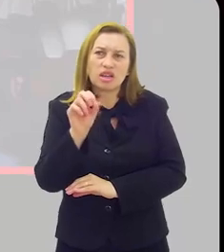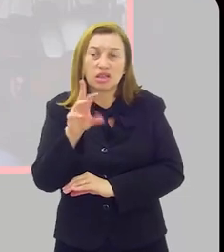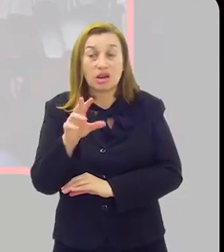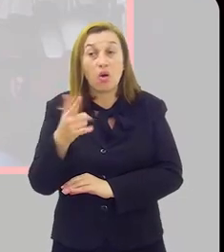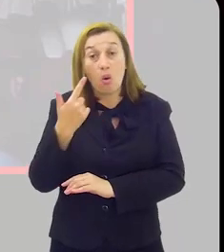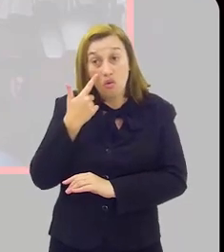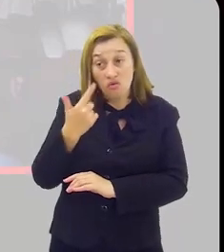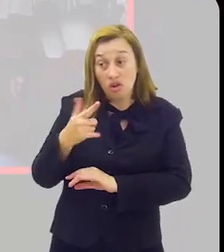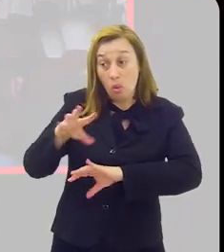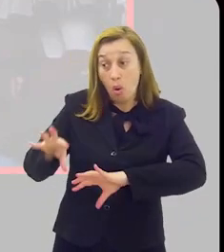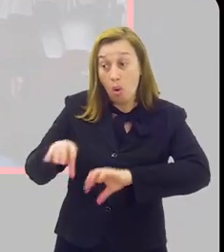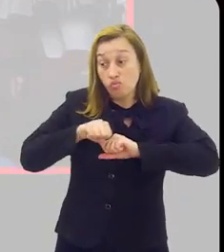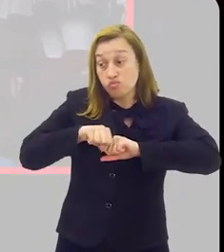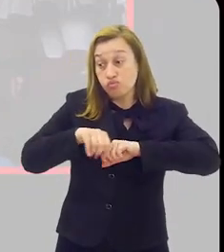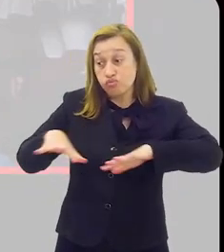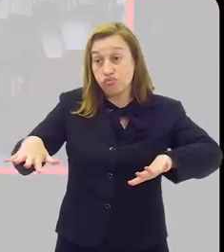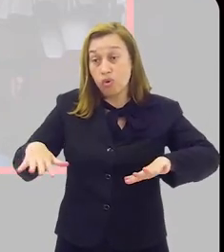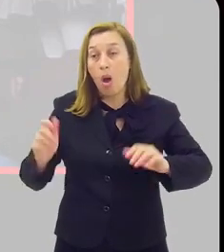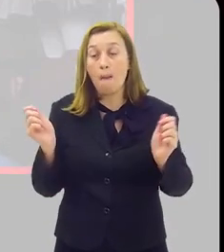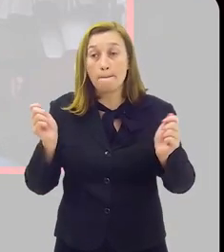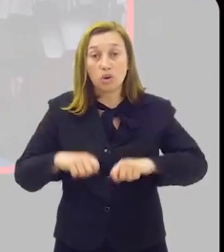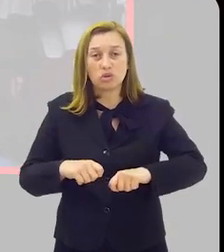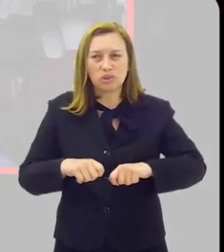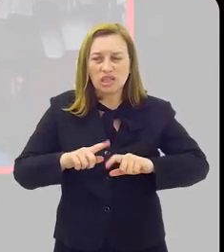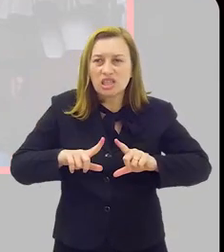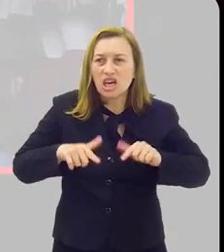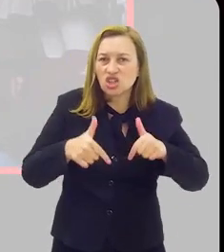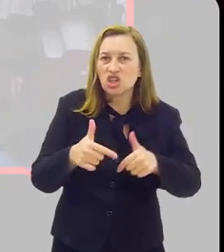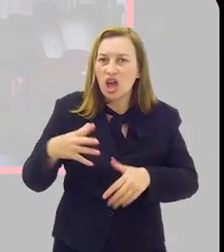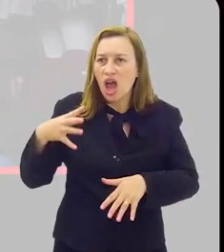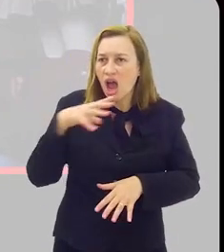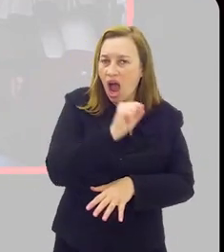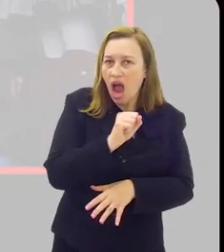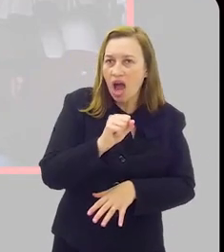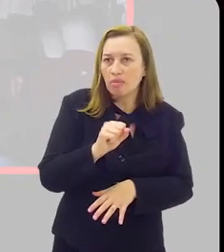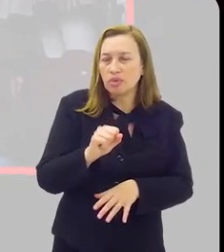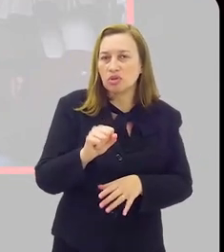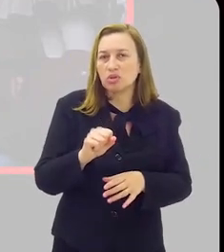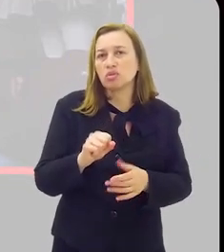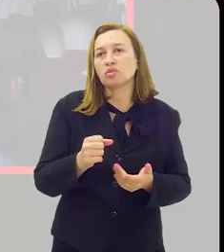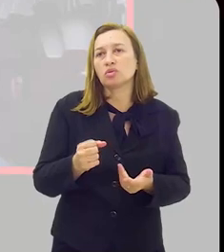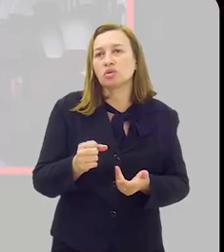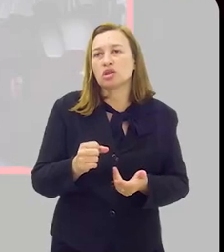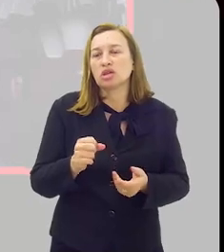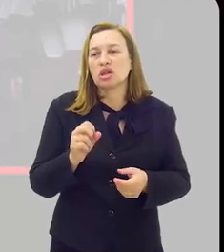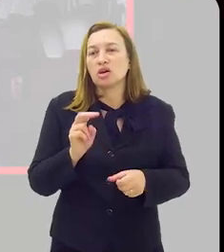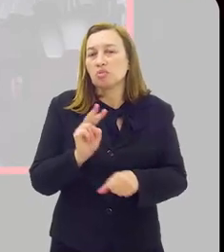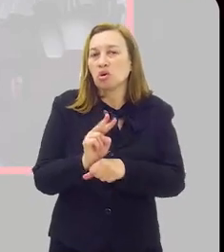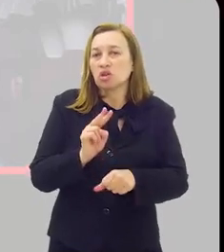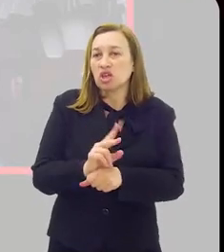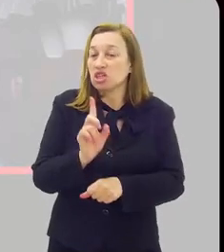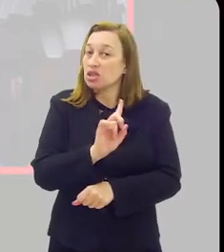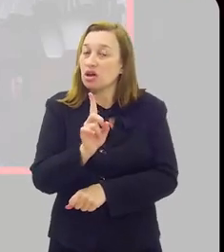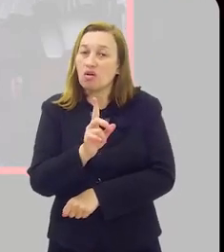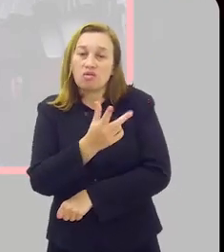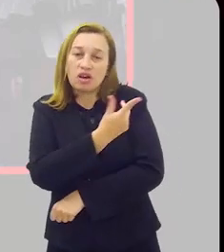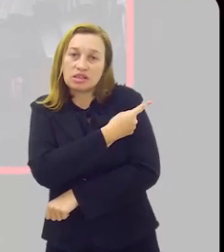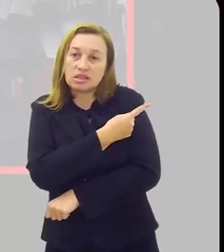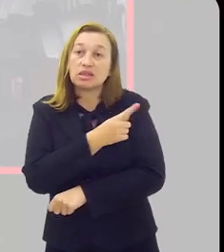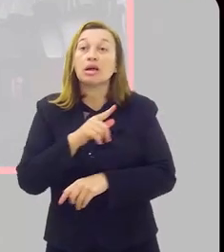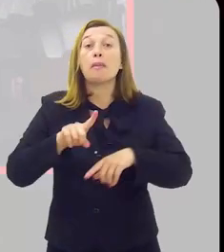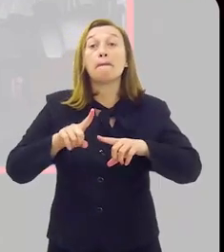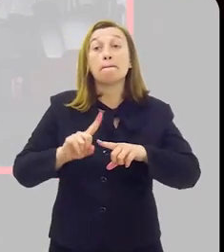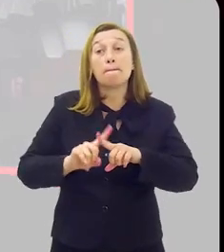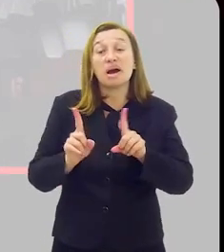mais, olha, tem a possibilidade de escape da vacina e tudo mais. E à medida que o tempo foi passando,